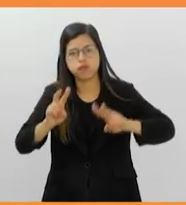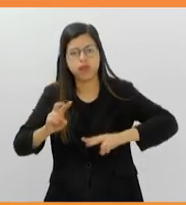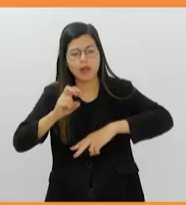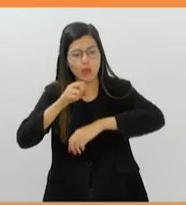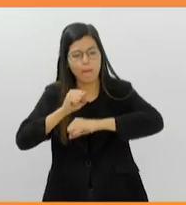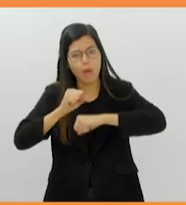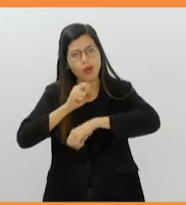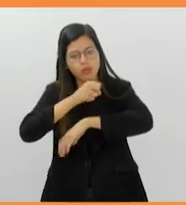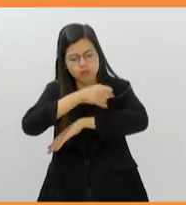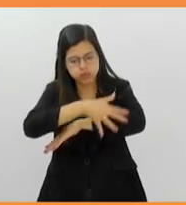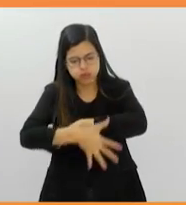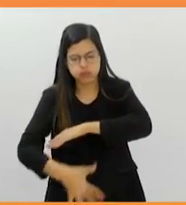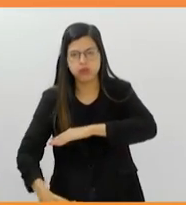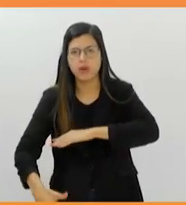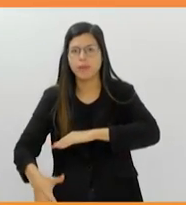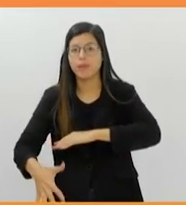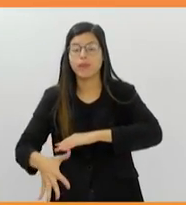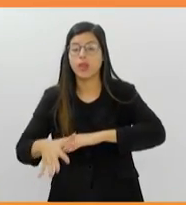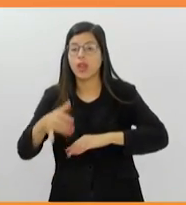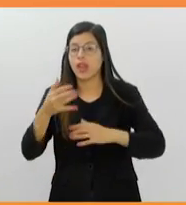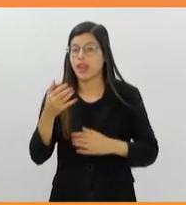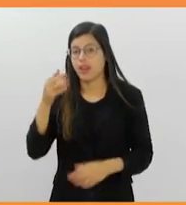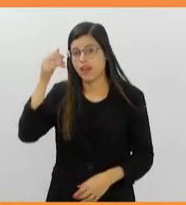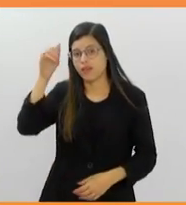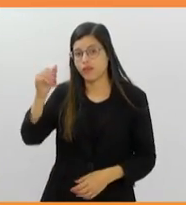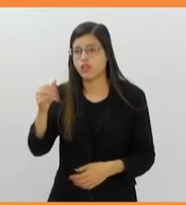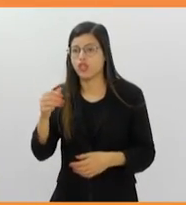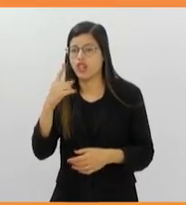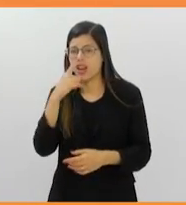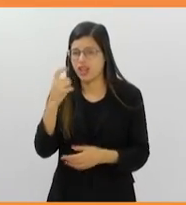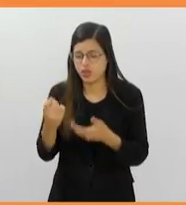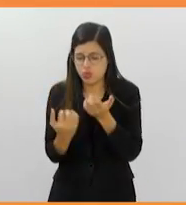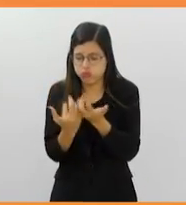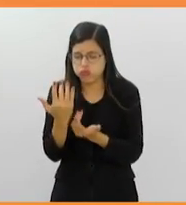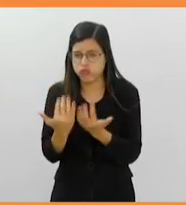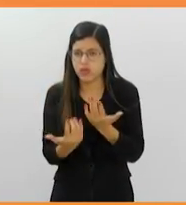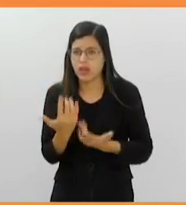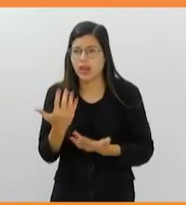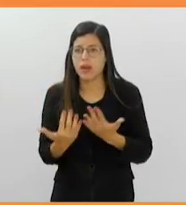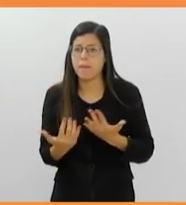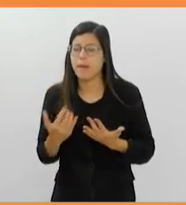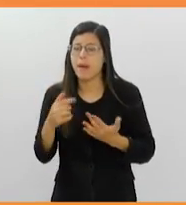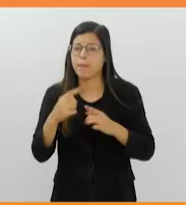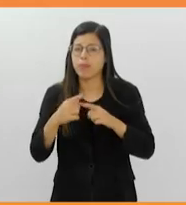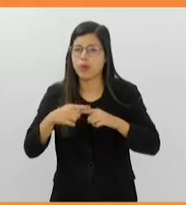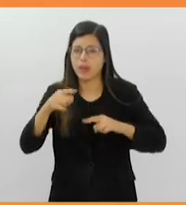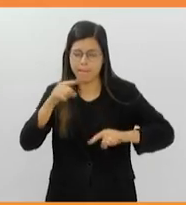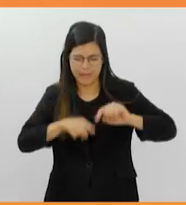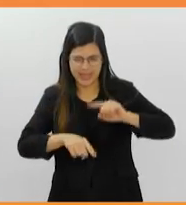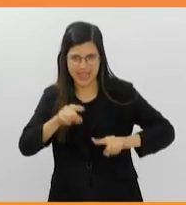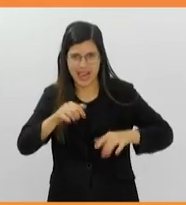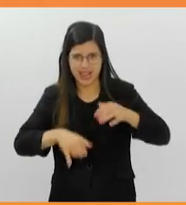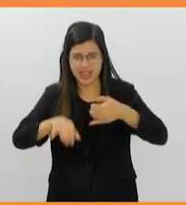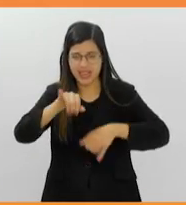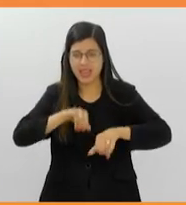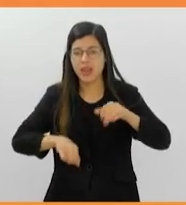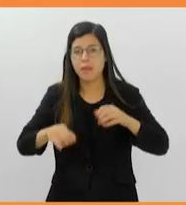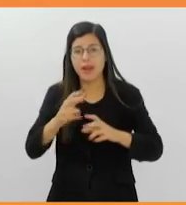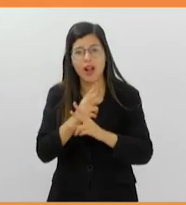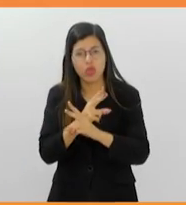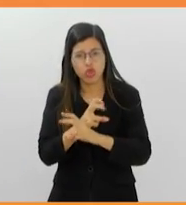deterioração. Não queime seu lixo. As substâncias químicas liberadas durante a queima são tóxicas e